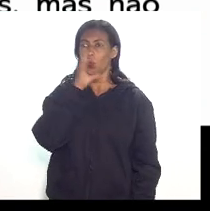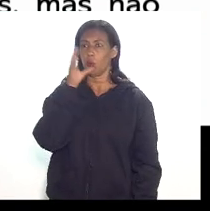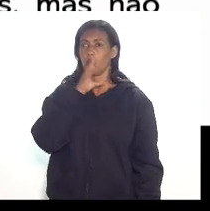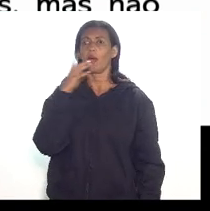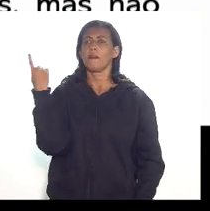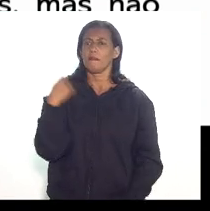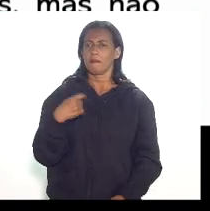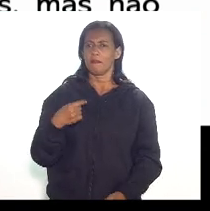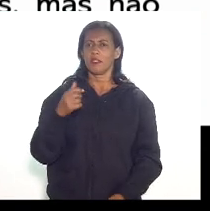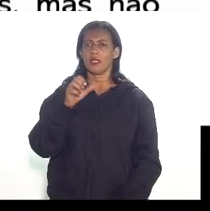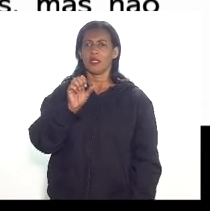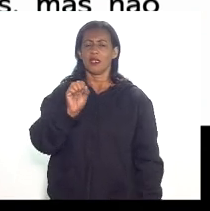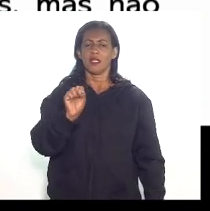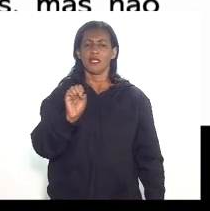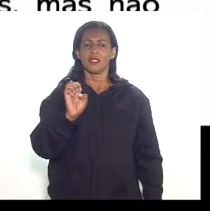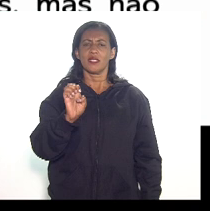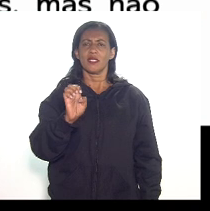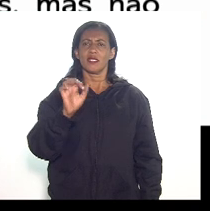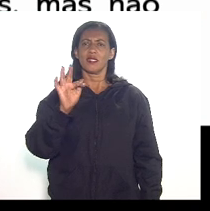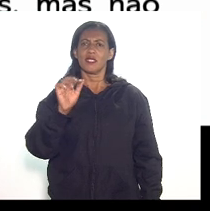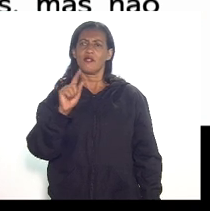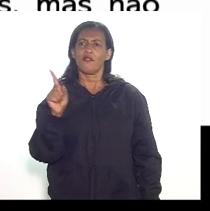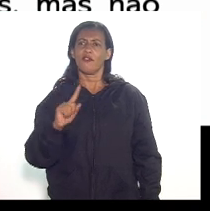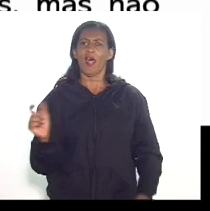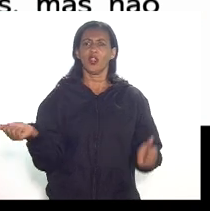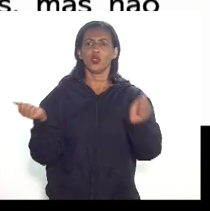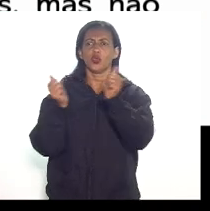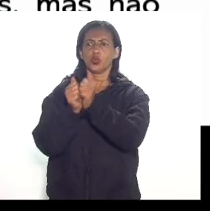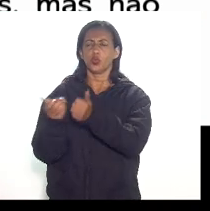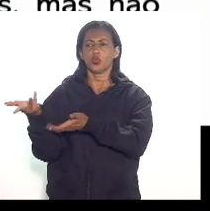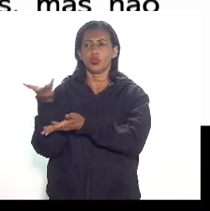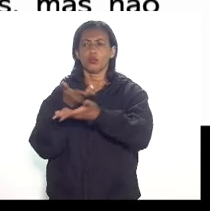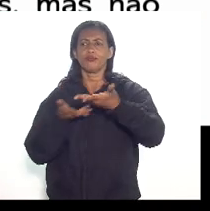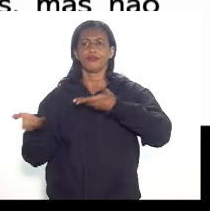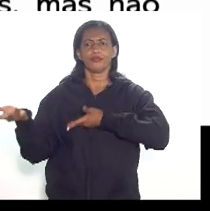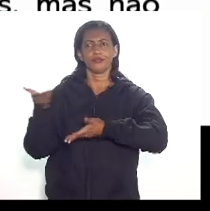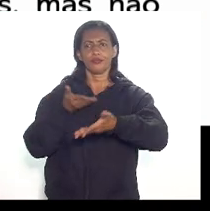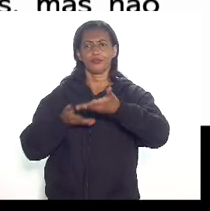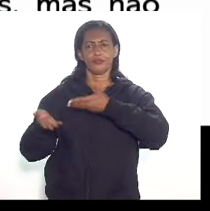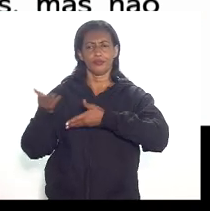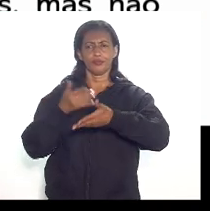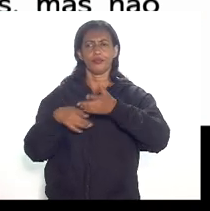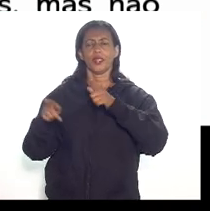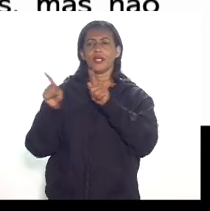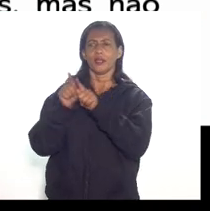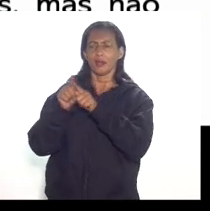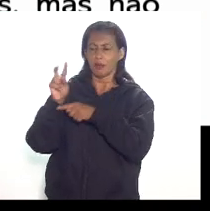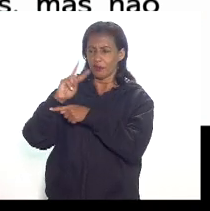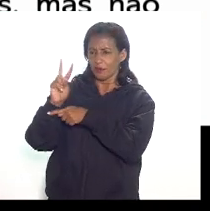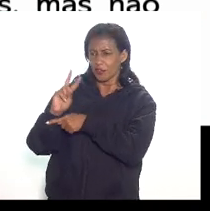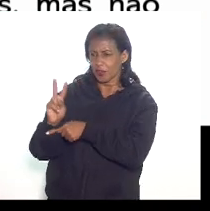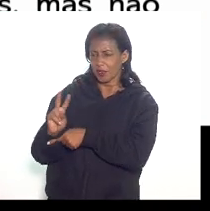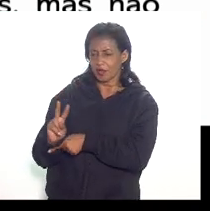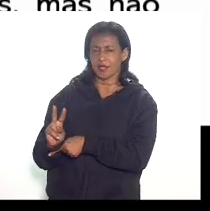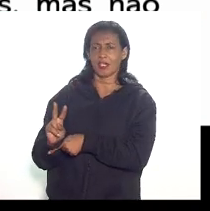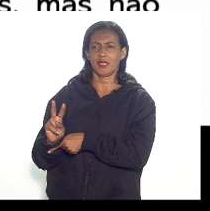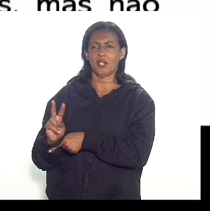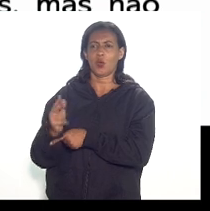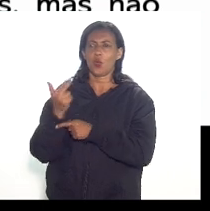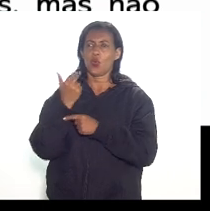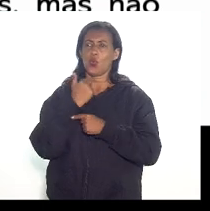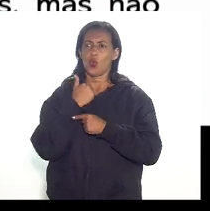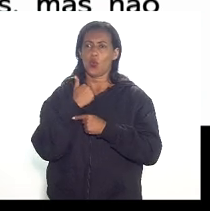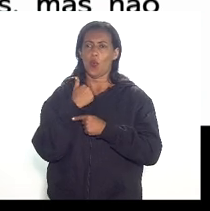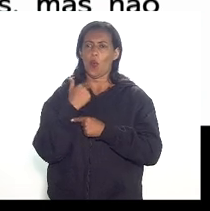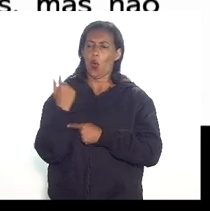colaboração da CFAES a ANP deve centralizar as informações sobre essas fiscalizações mas não pode cercear a